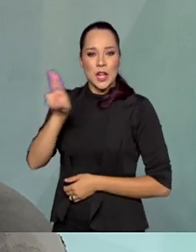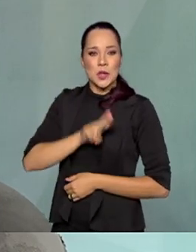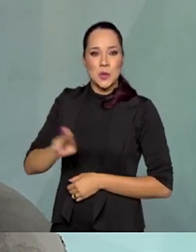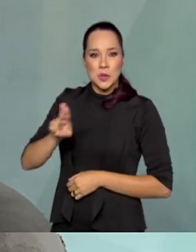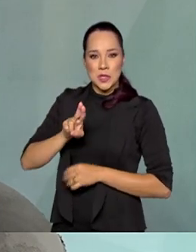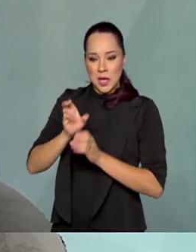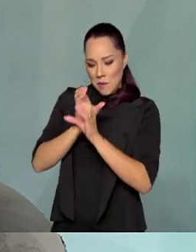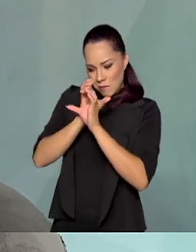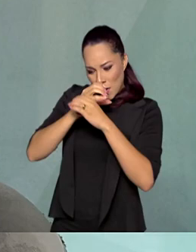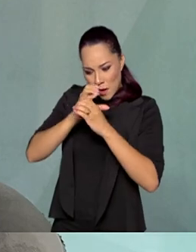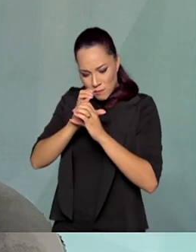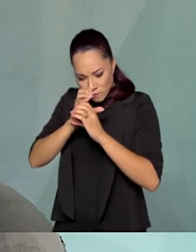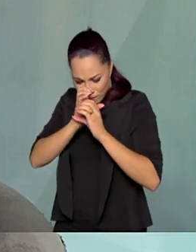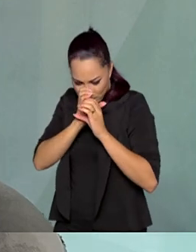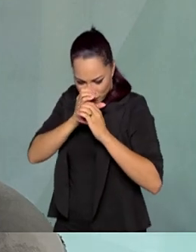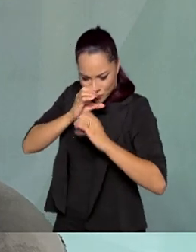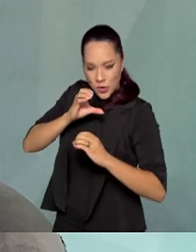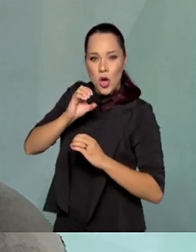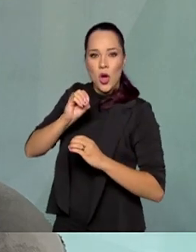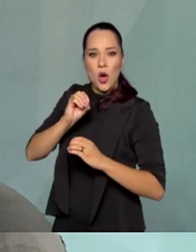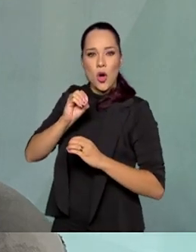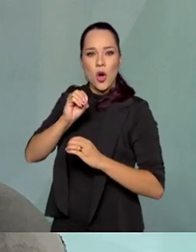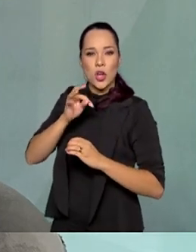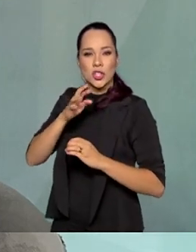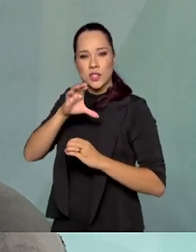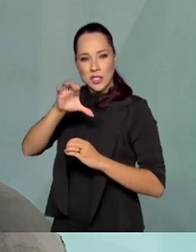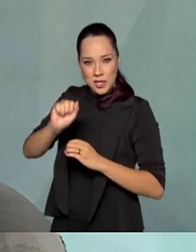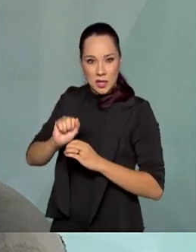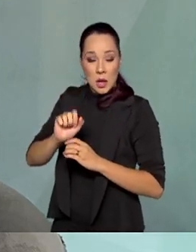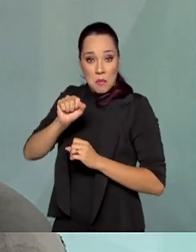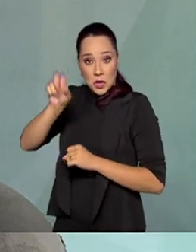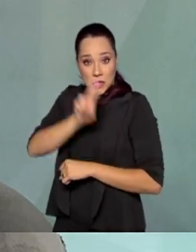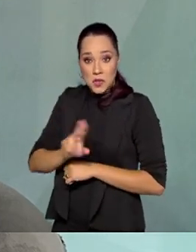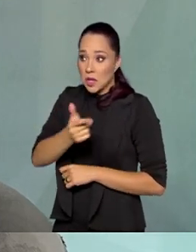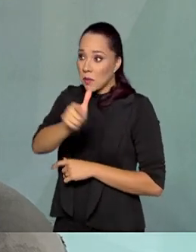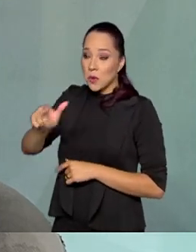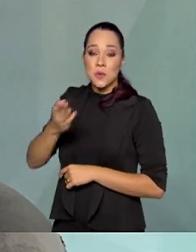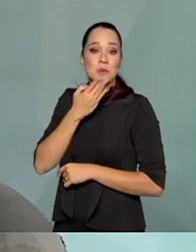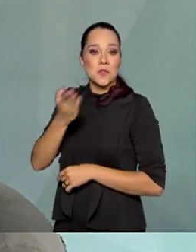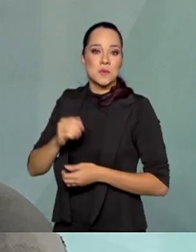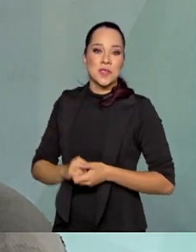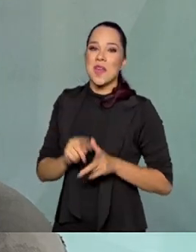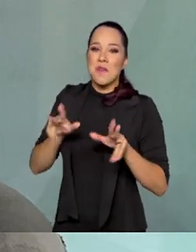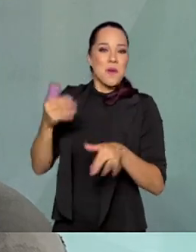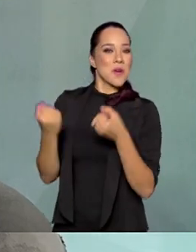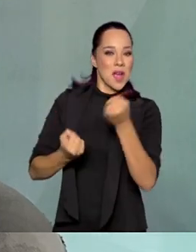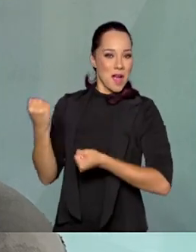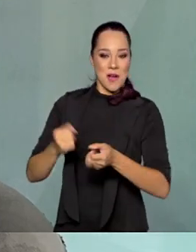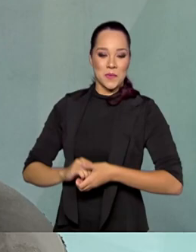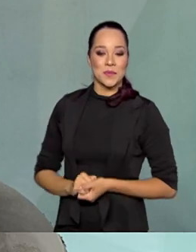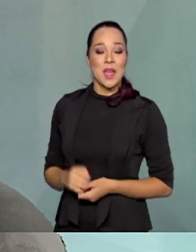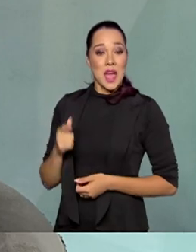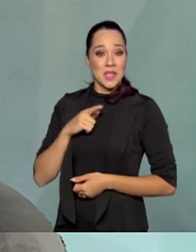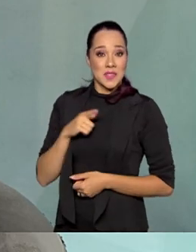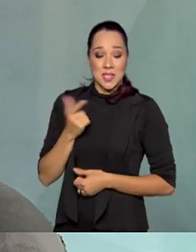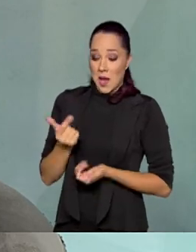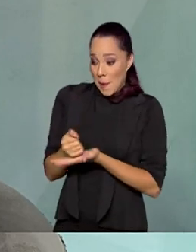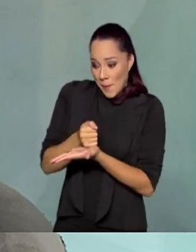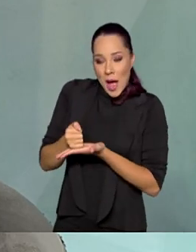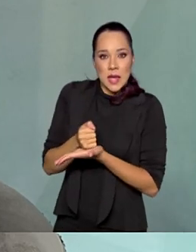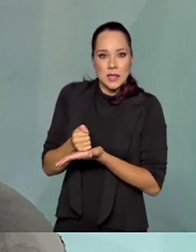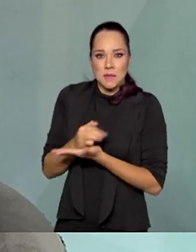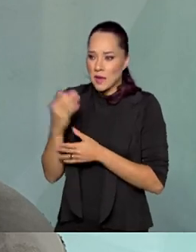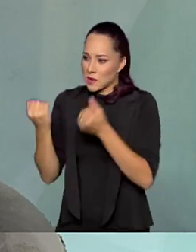câmera ótica. Essa mesma plataforma pode ser usada para outros tipos de aplicação. É como carro, né? Você tem, às vezes, uma plataforma, mas